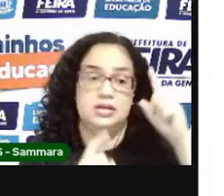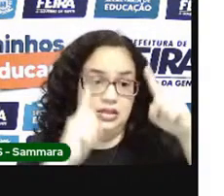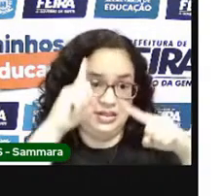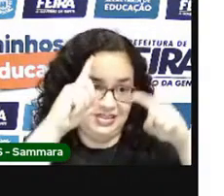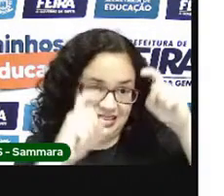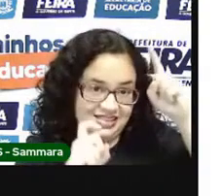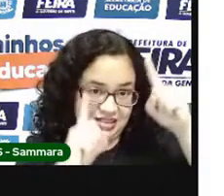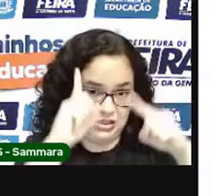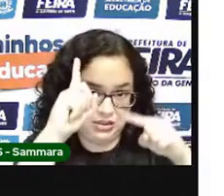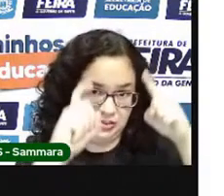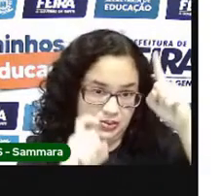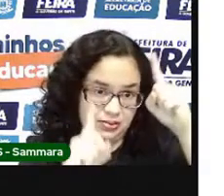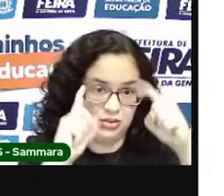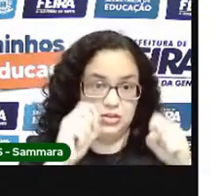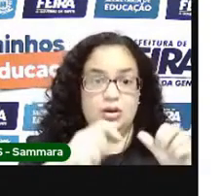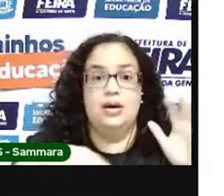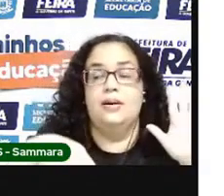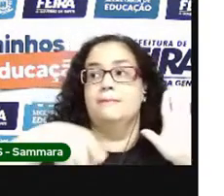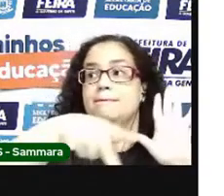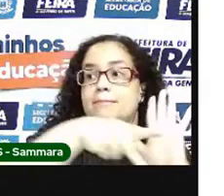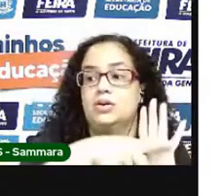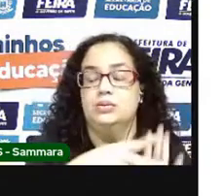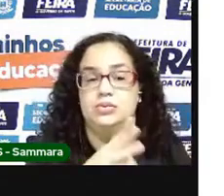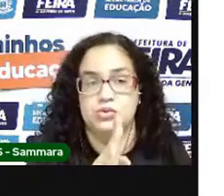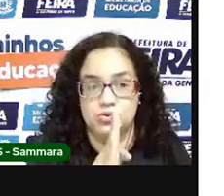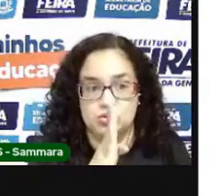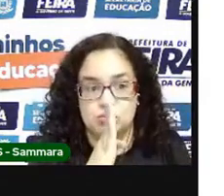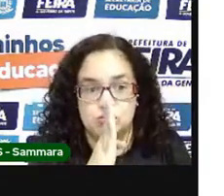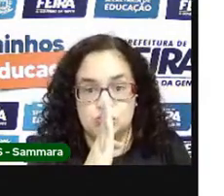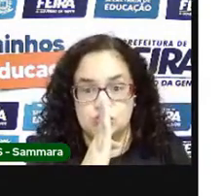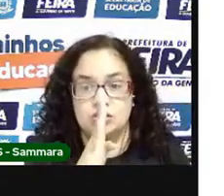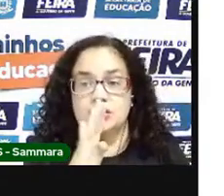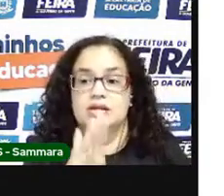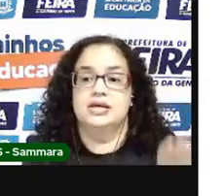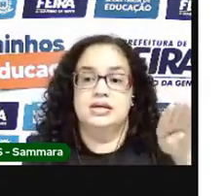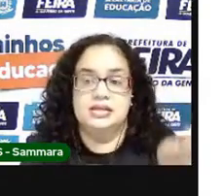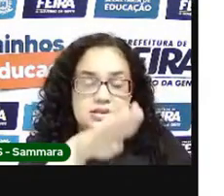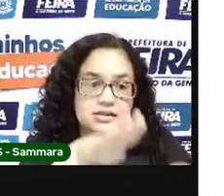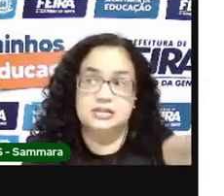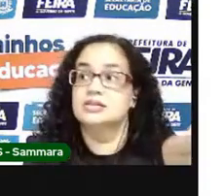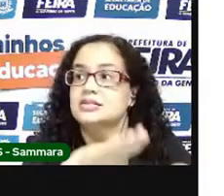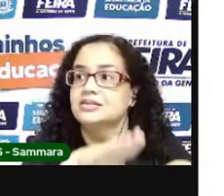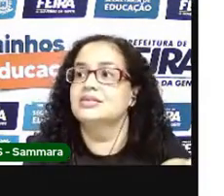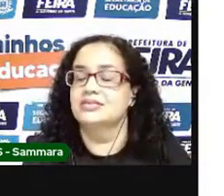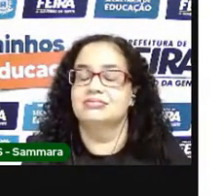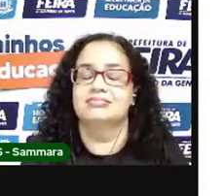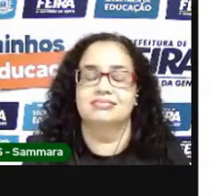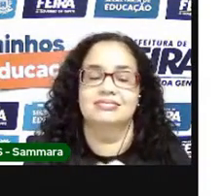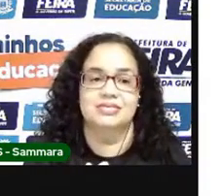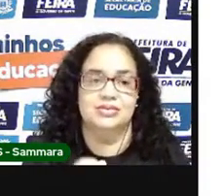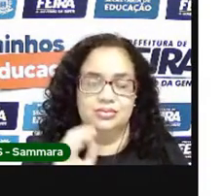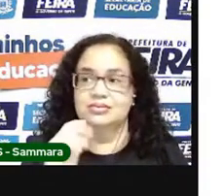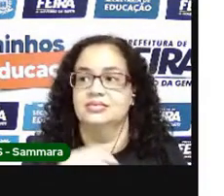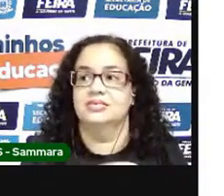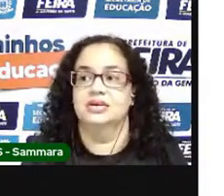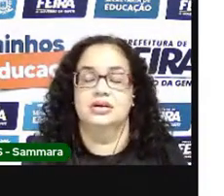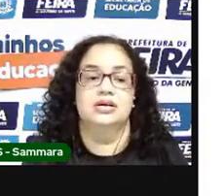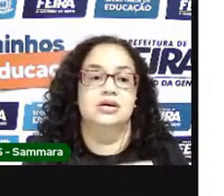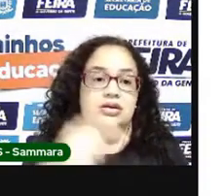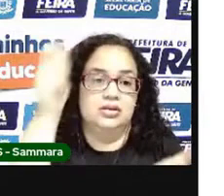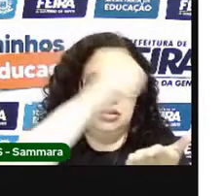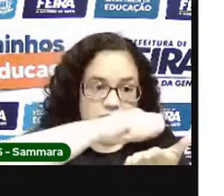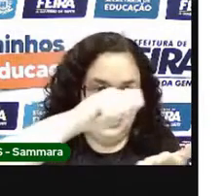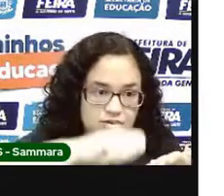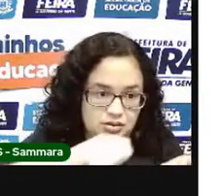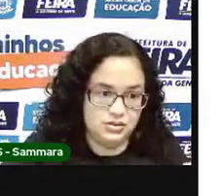faciais e o nosso próprio silêncio, às vezes, constroem mais sentido do que uma fala ou um texto escrito.